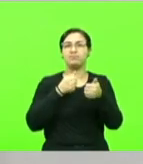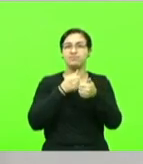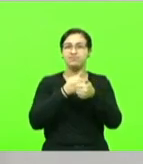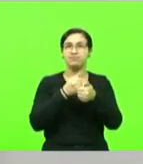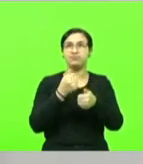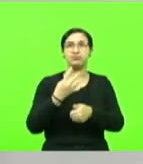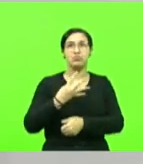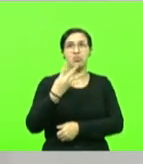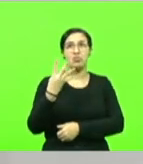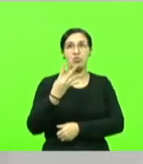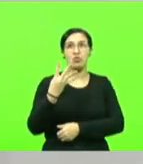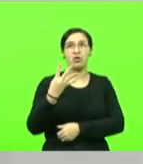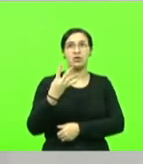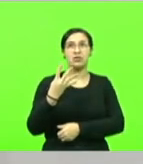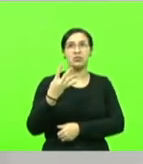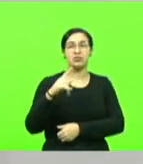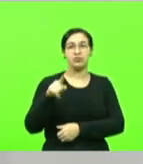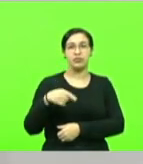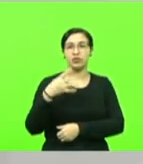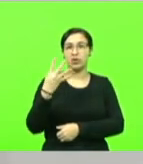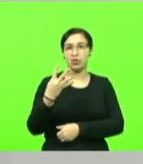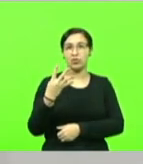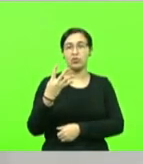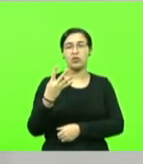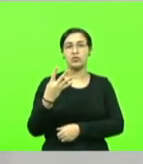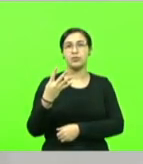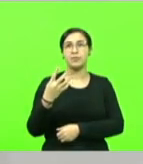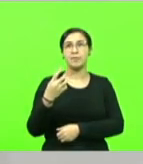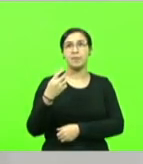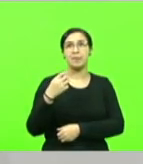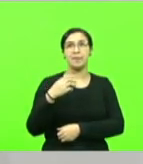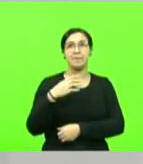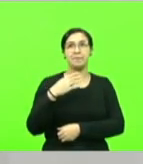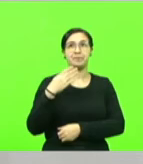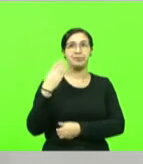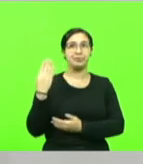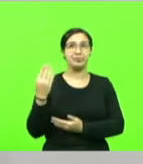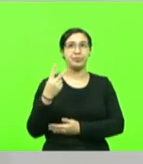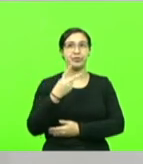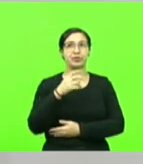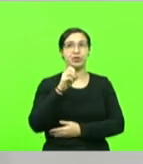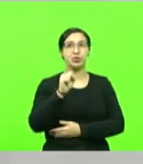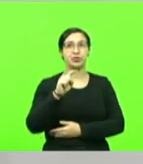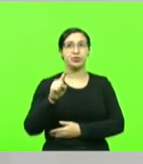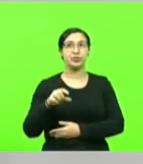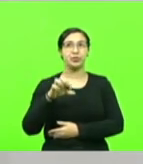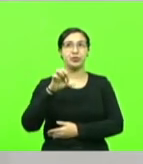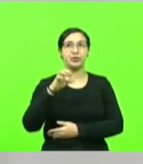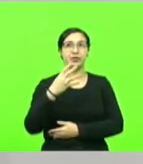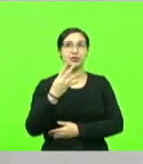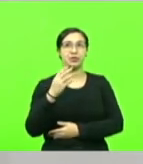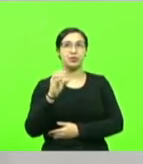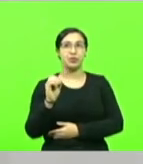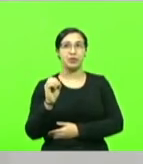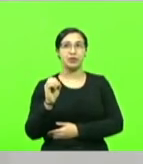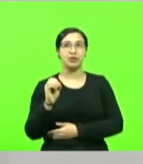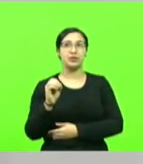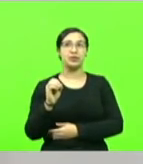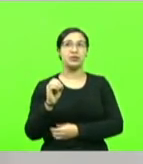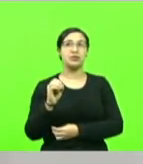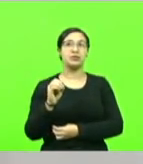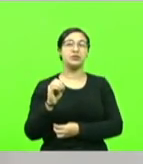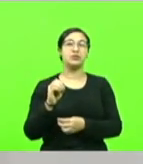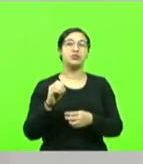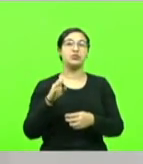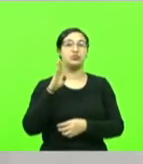Ou seja, o coronel vai para R$ 28.940,00 e o soldado de terceira classe R